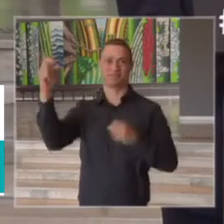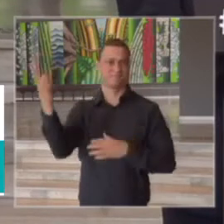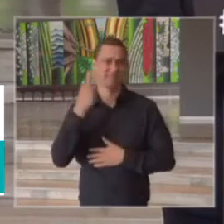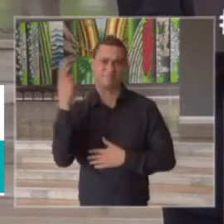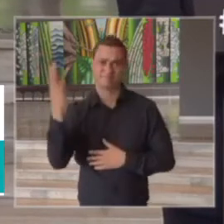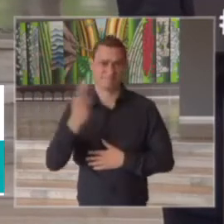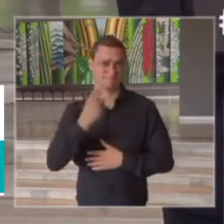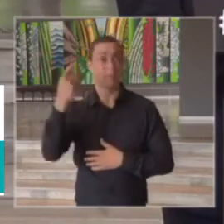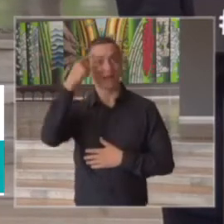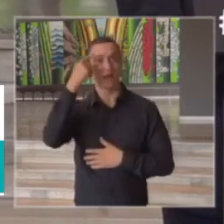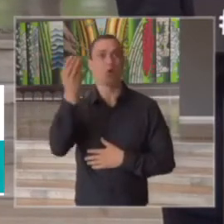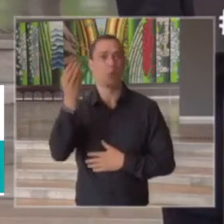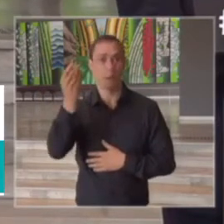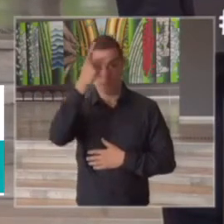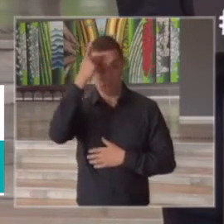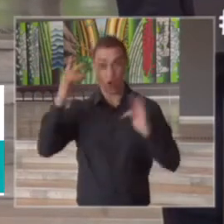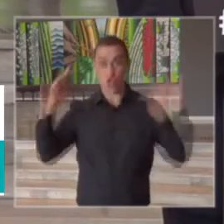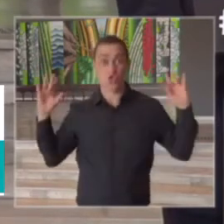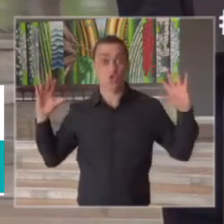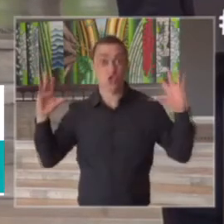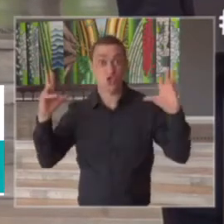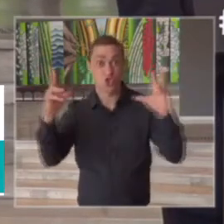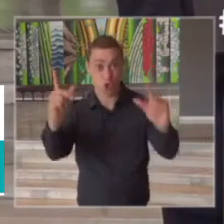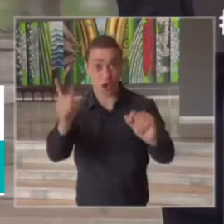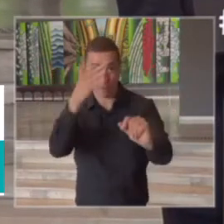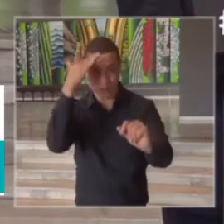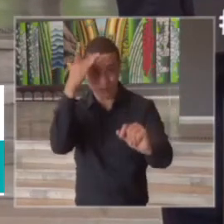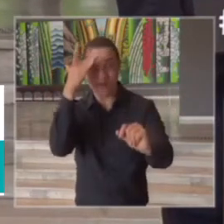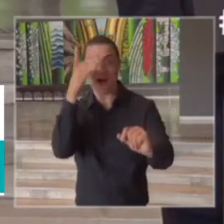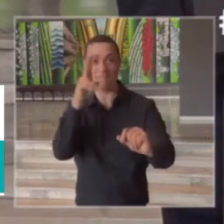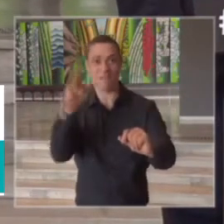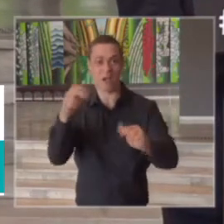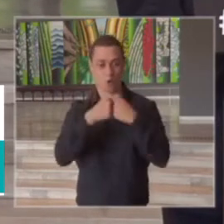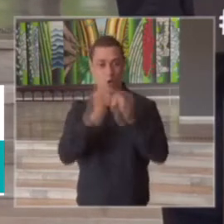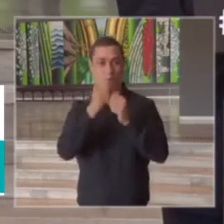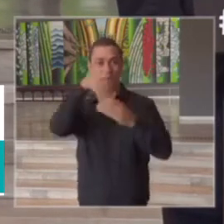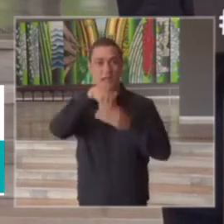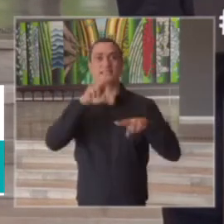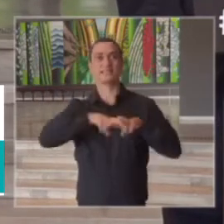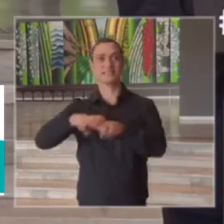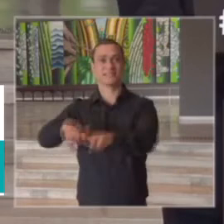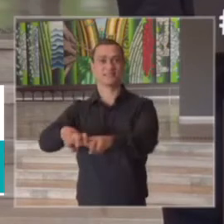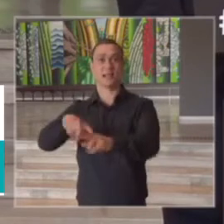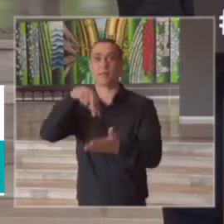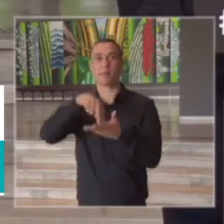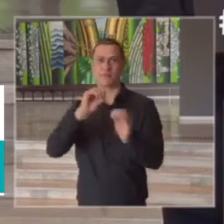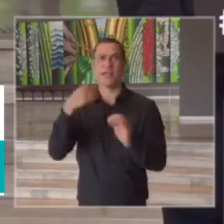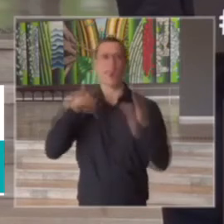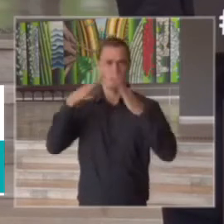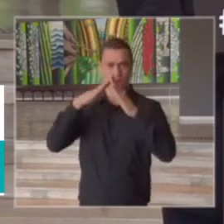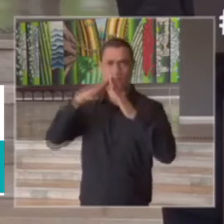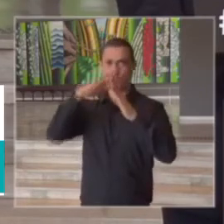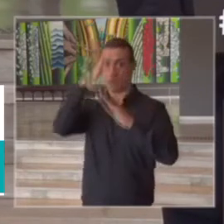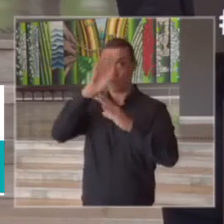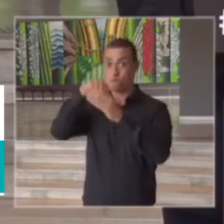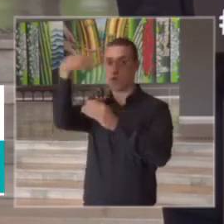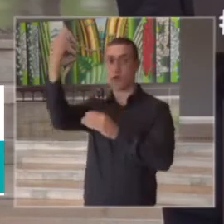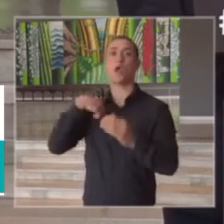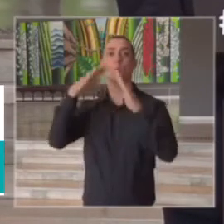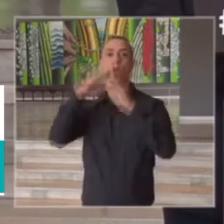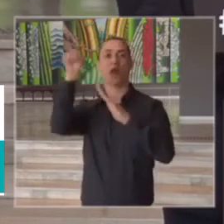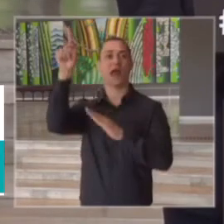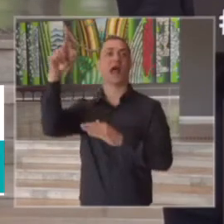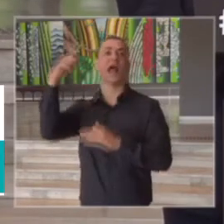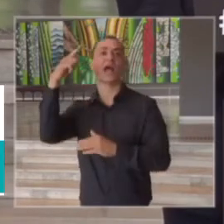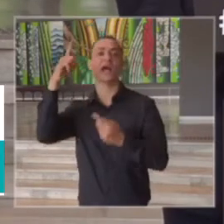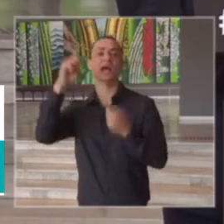mundo você imaginar que todos os passageiros num ônibus fiquem sentados eu morei fora do Brasil morei em Nova York